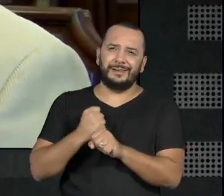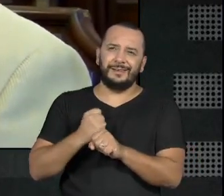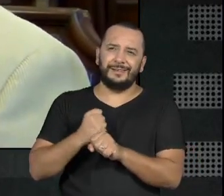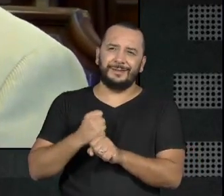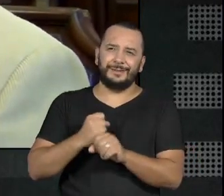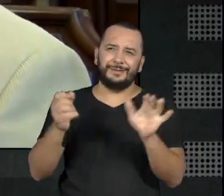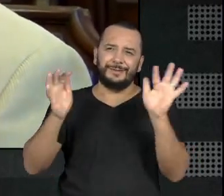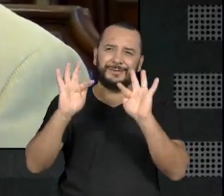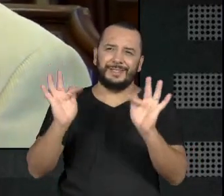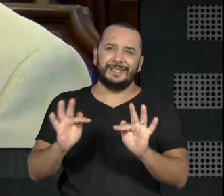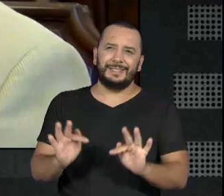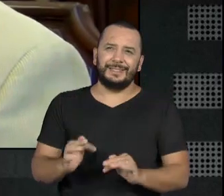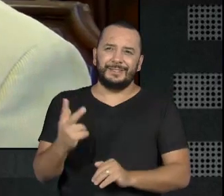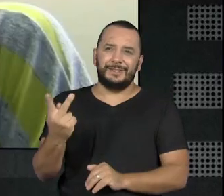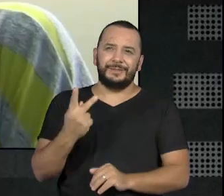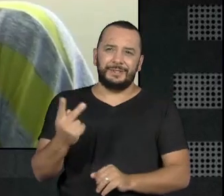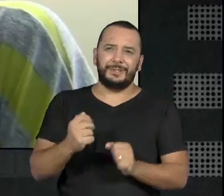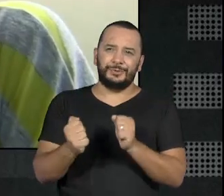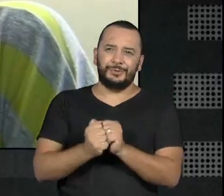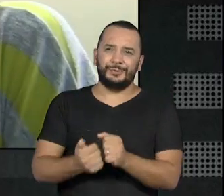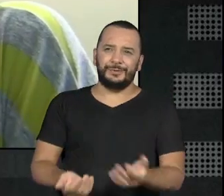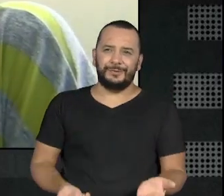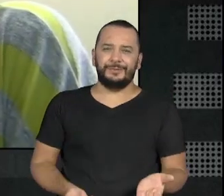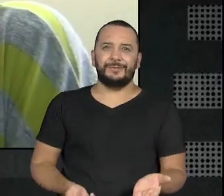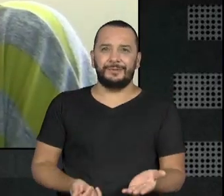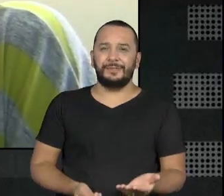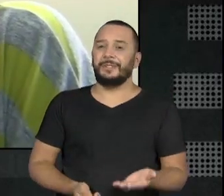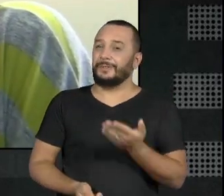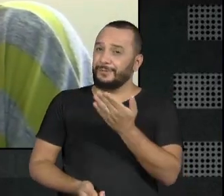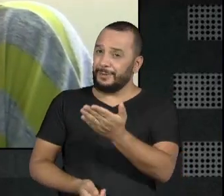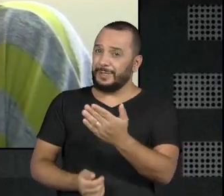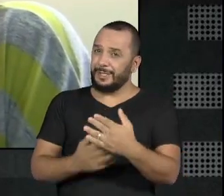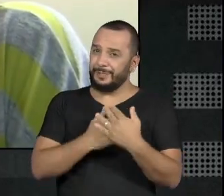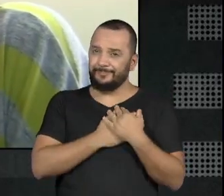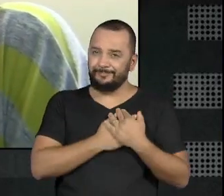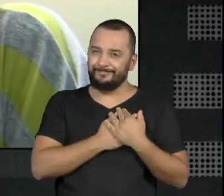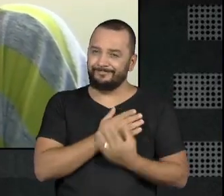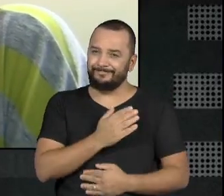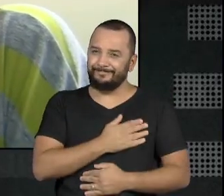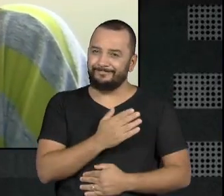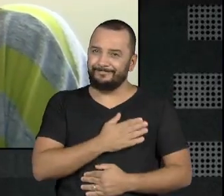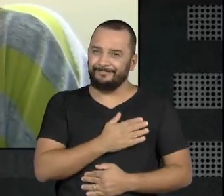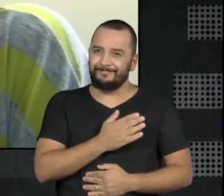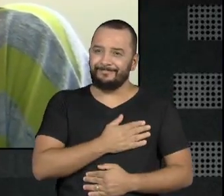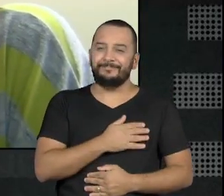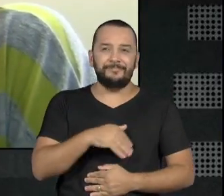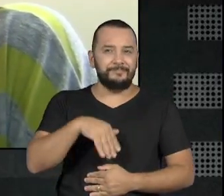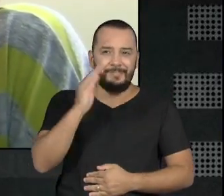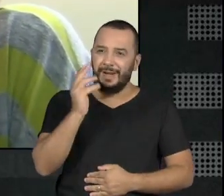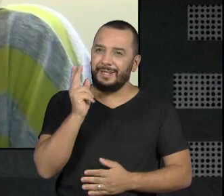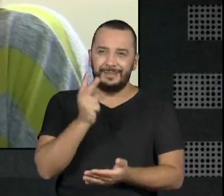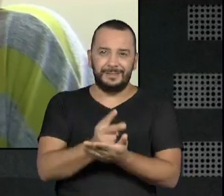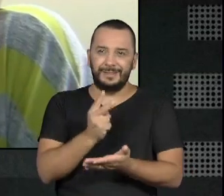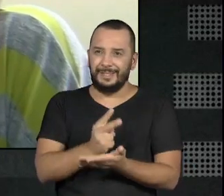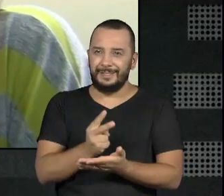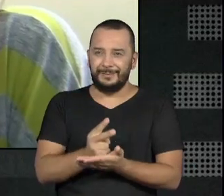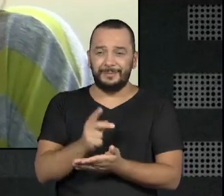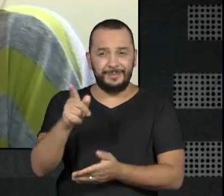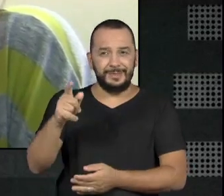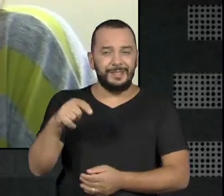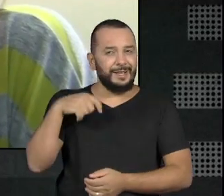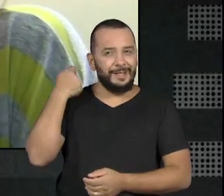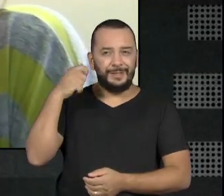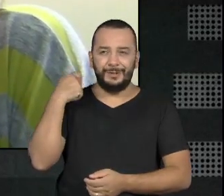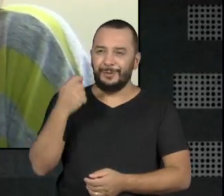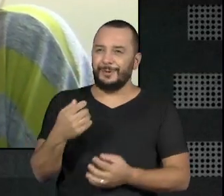felizes que convivemos. Você está no meu coração e cada vez mais ator, mais